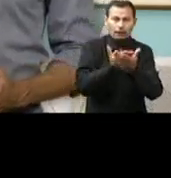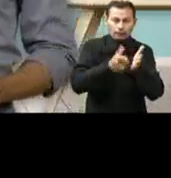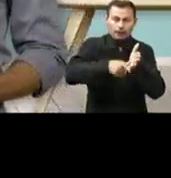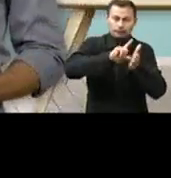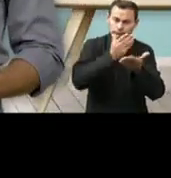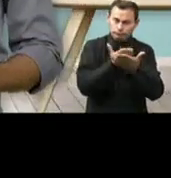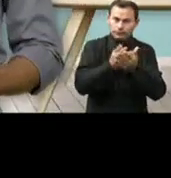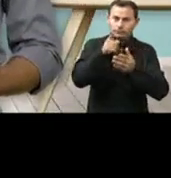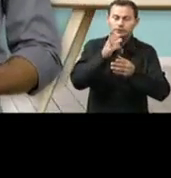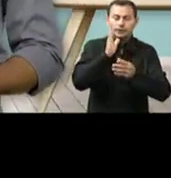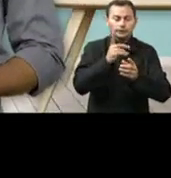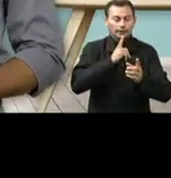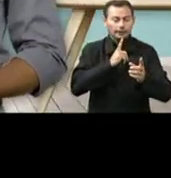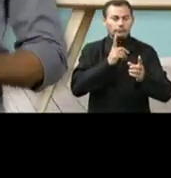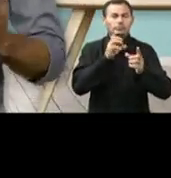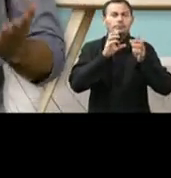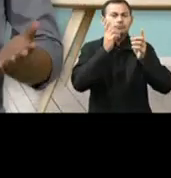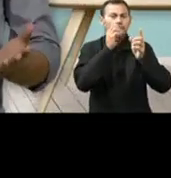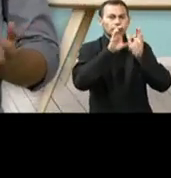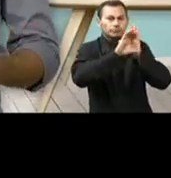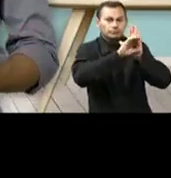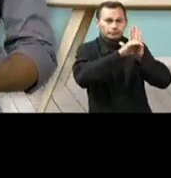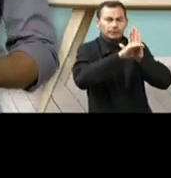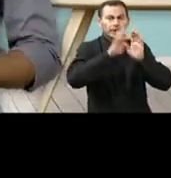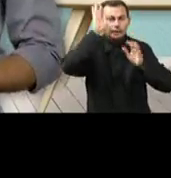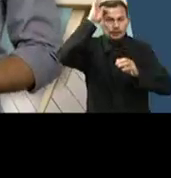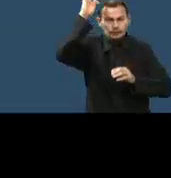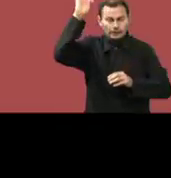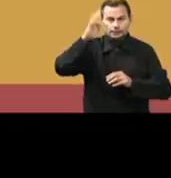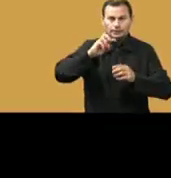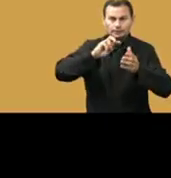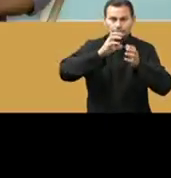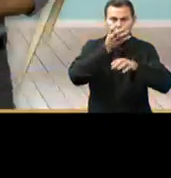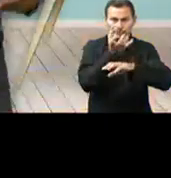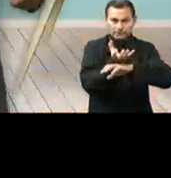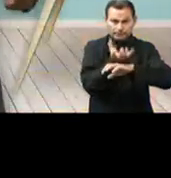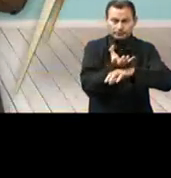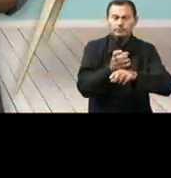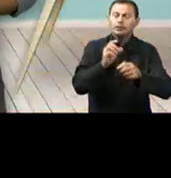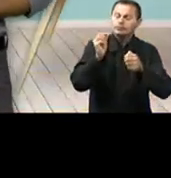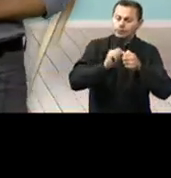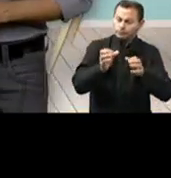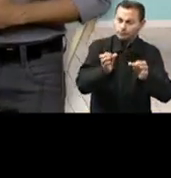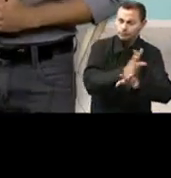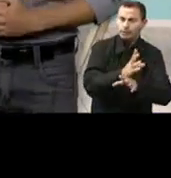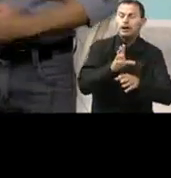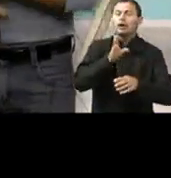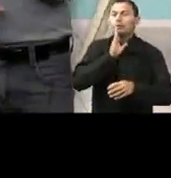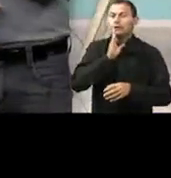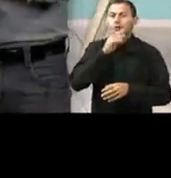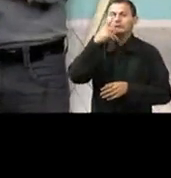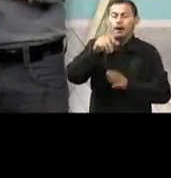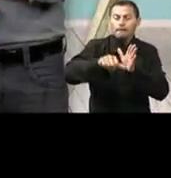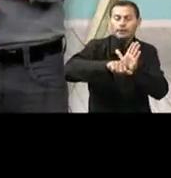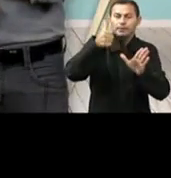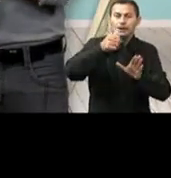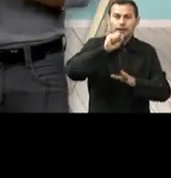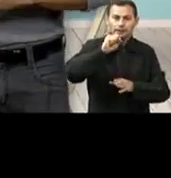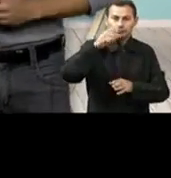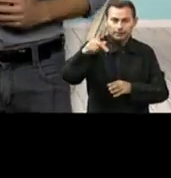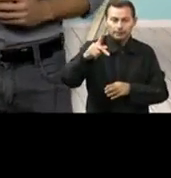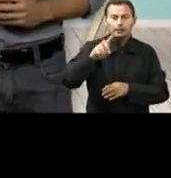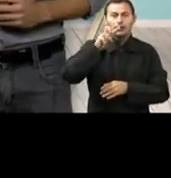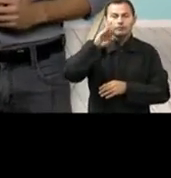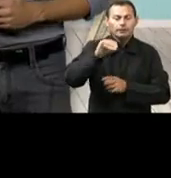já que é nela que você encontra os conceitos e as teorias da disciplina. Feito isso, você vai conhecer a sua primeira SP